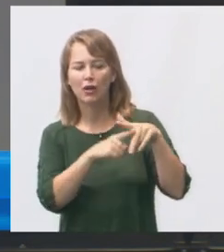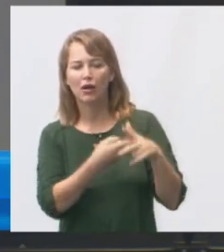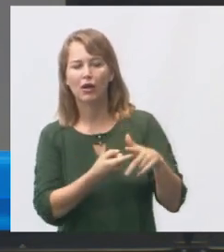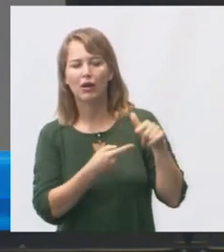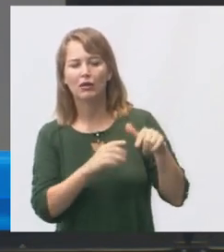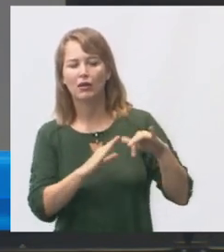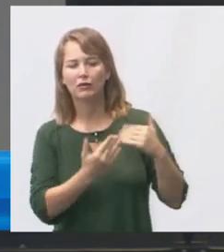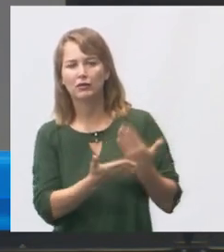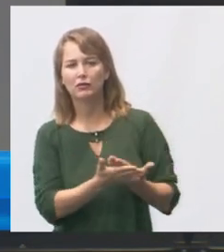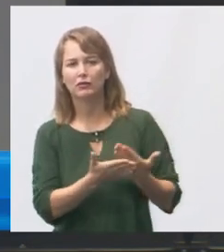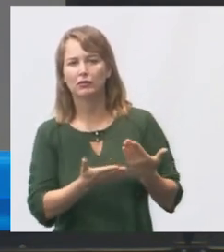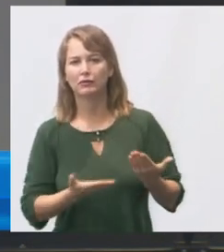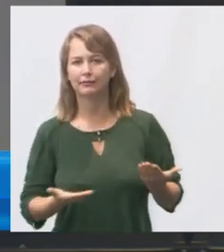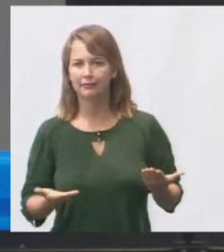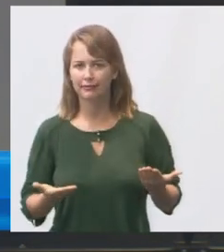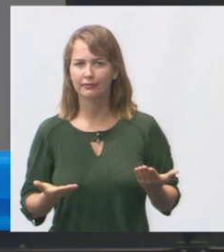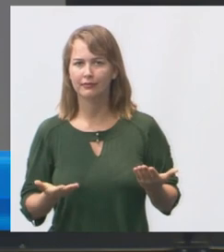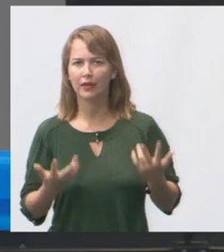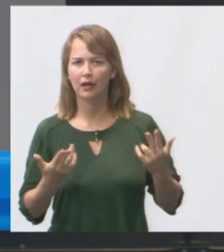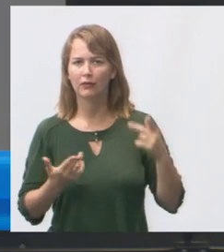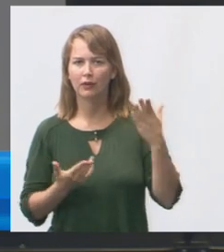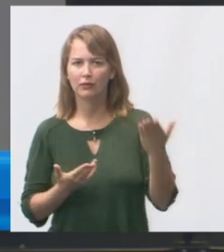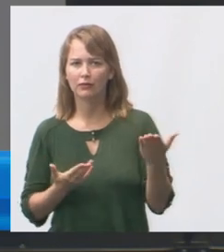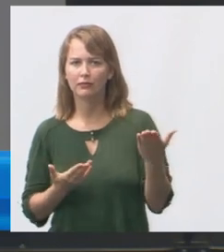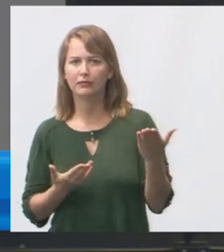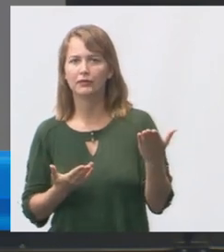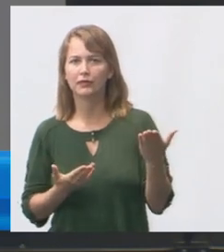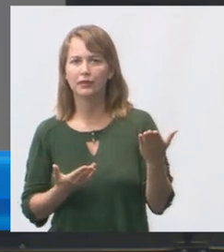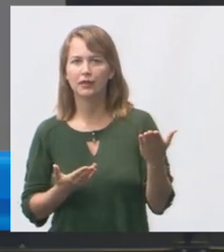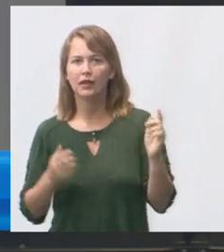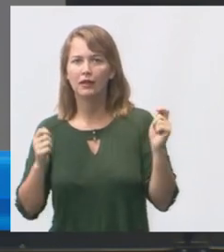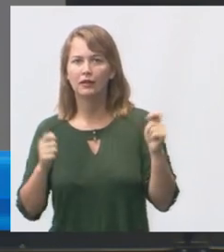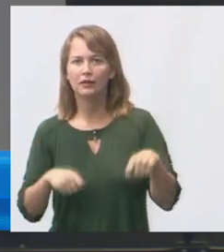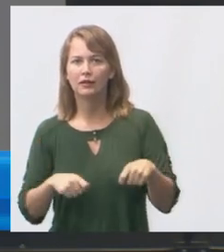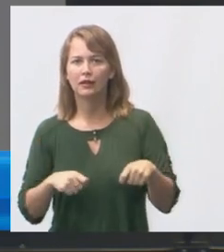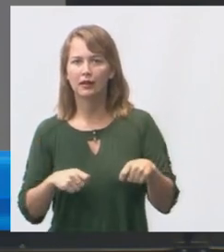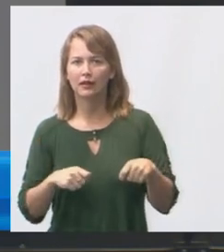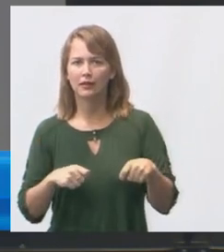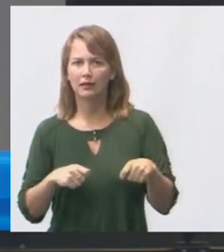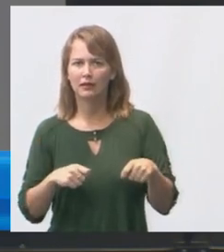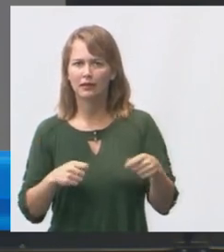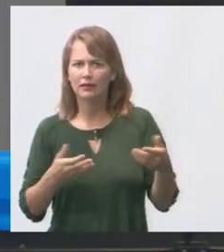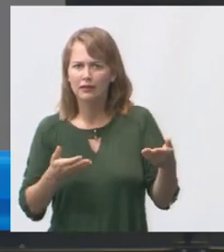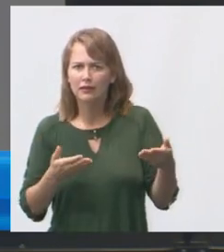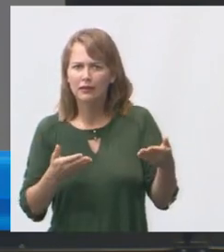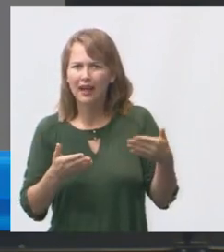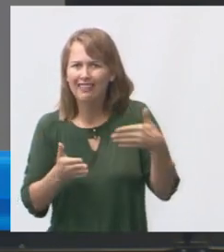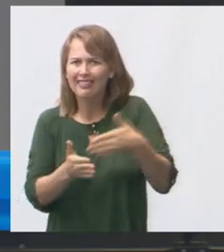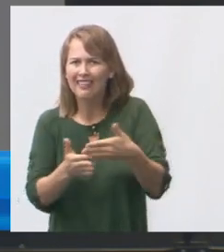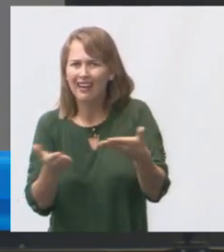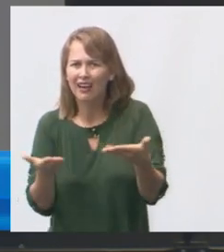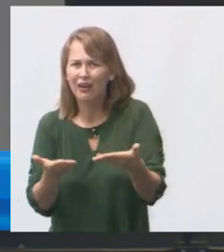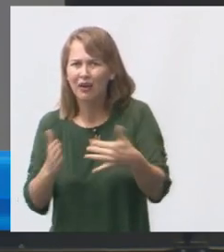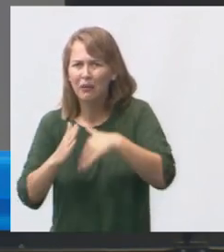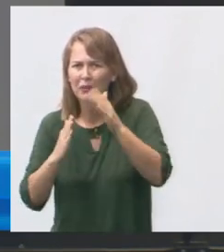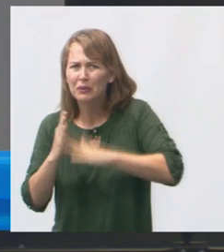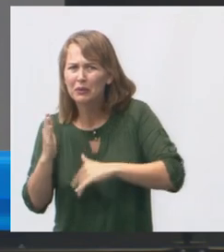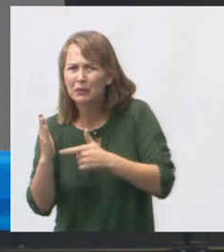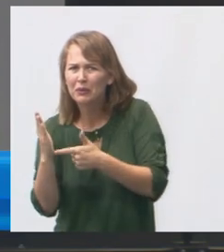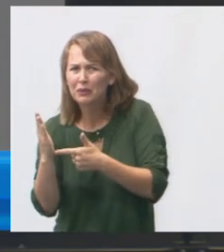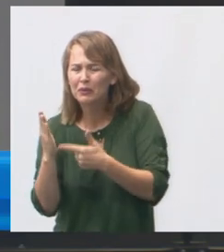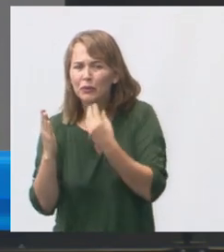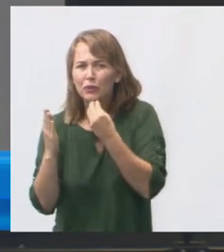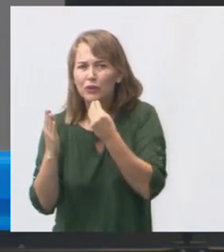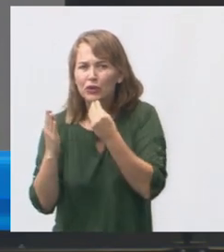escolas é o caso aqui tem condição de deixar chegar a esse ponto uma pintura não tem poder ter